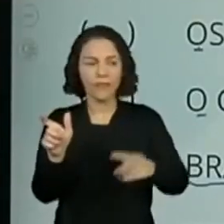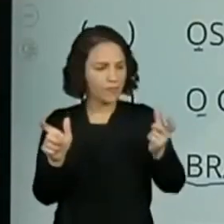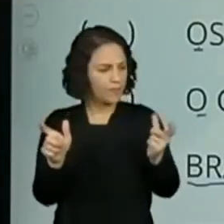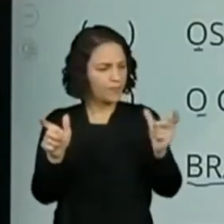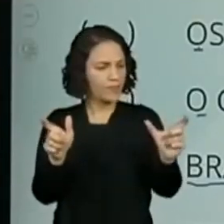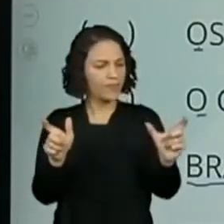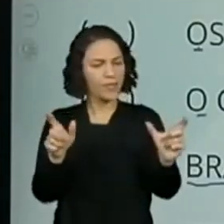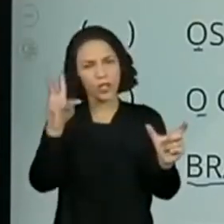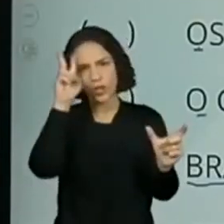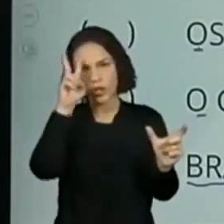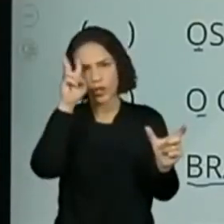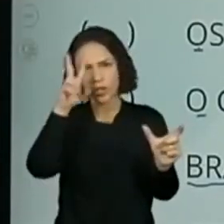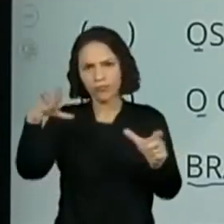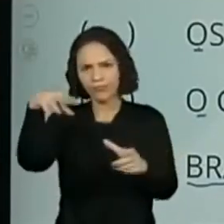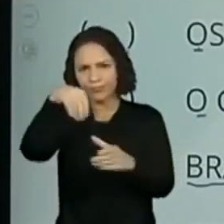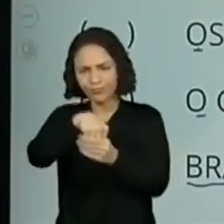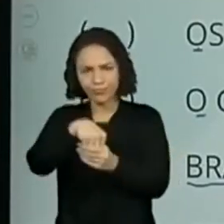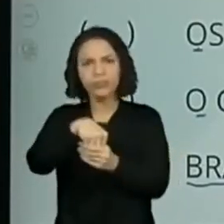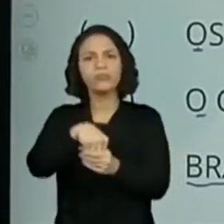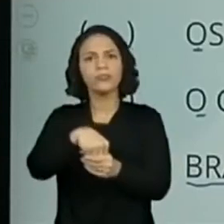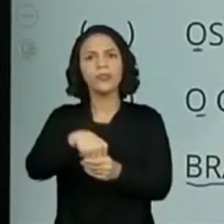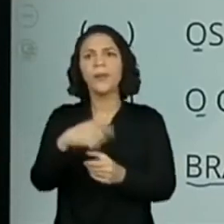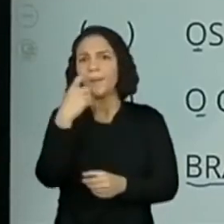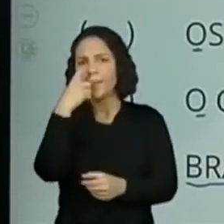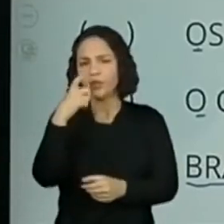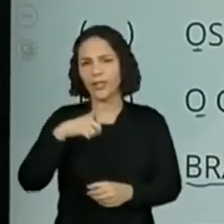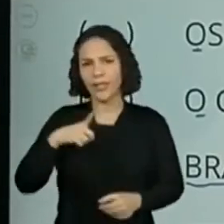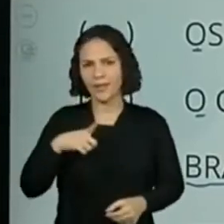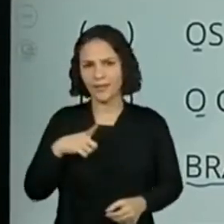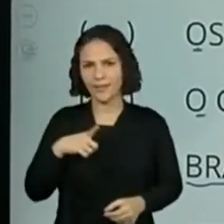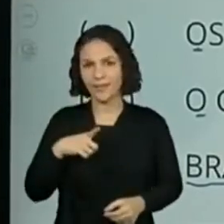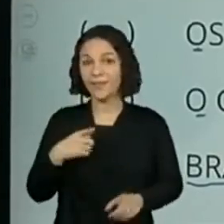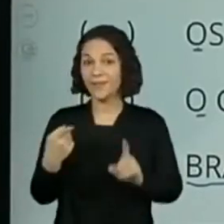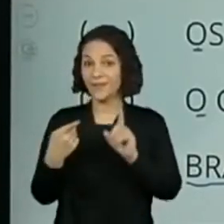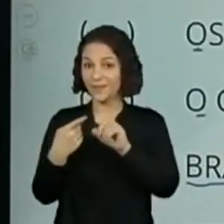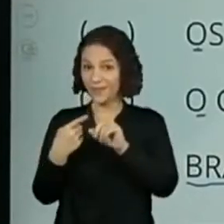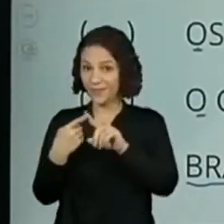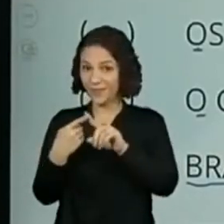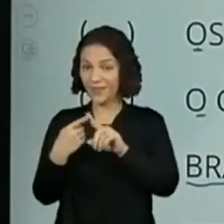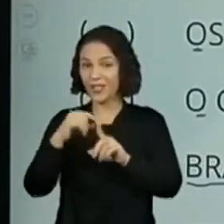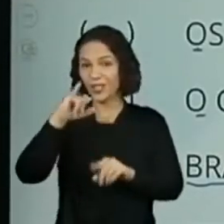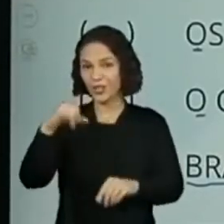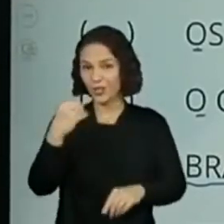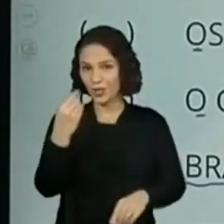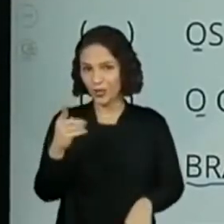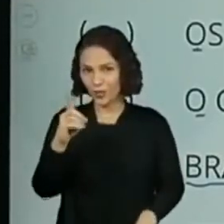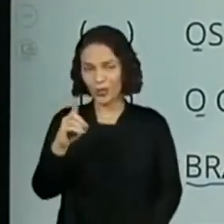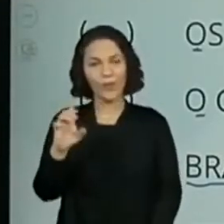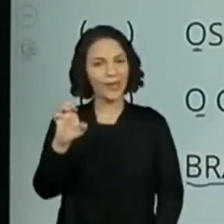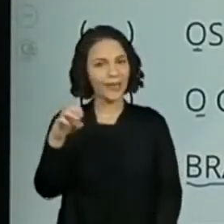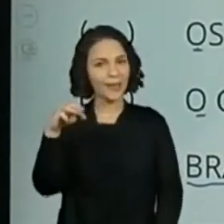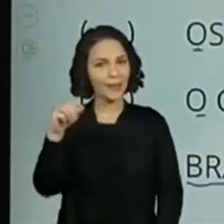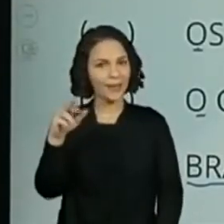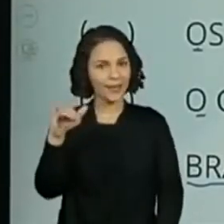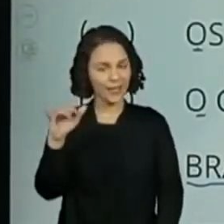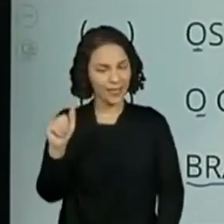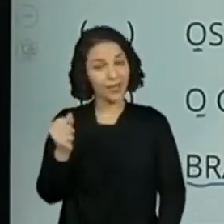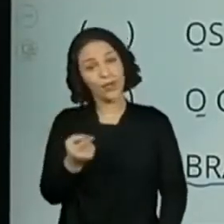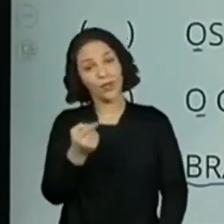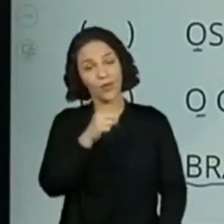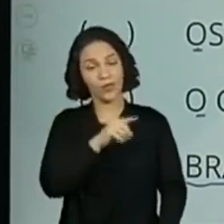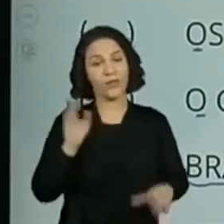histórias que tem bruxa. Tanto João e Maria, quanto Branca de Neve, a gente tem ali as figuras das